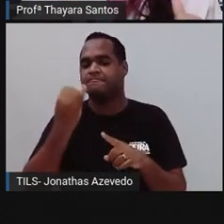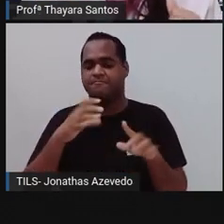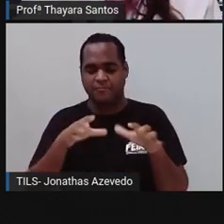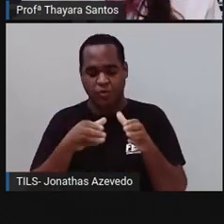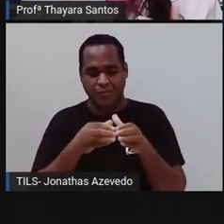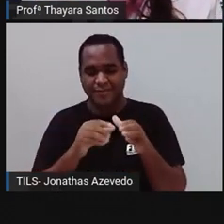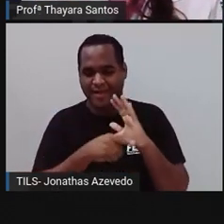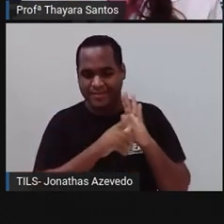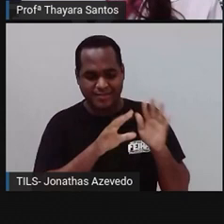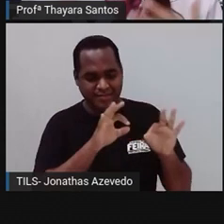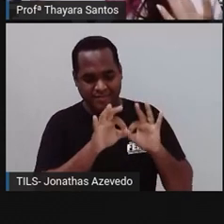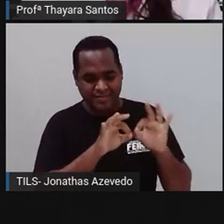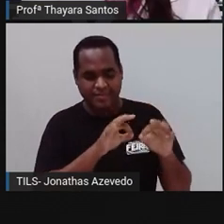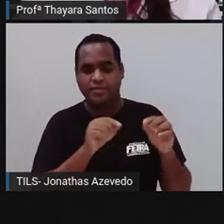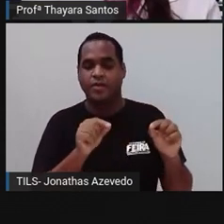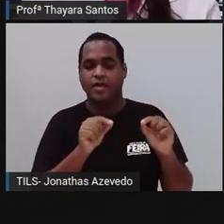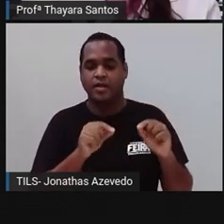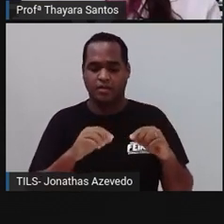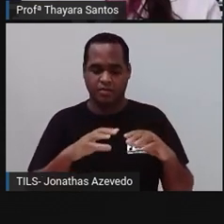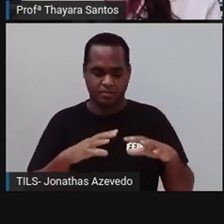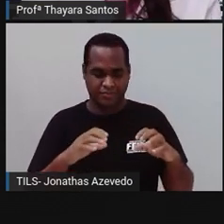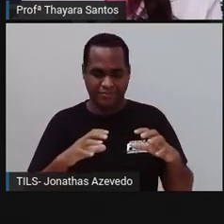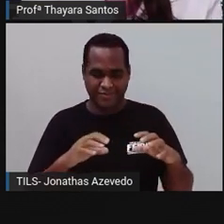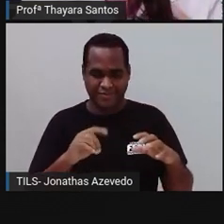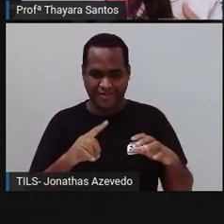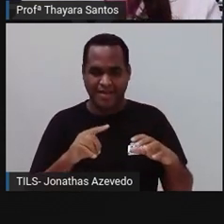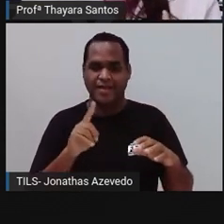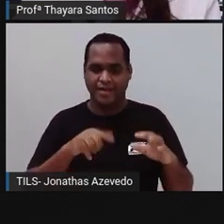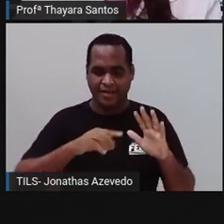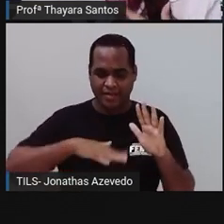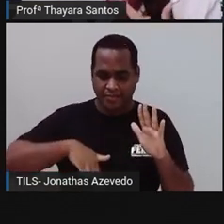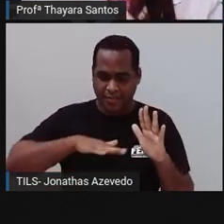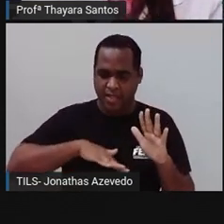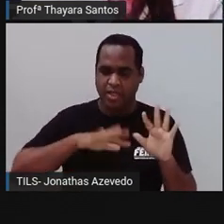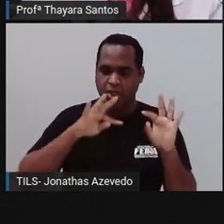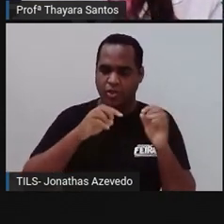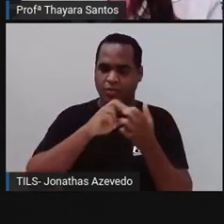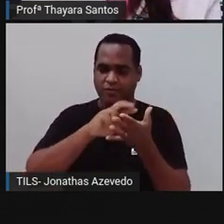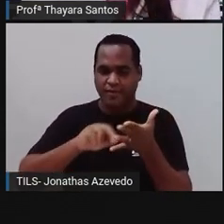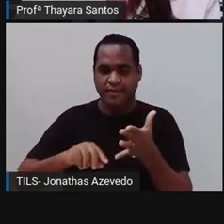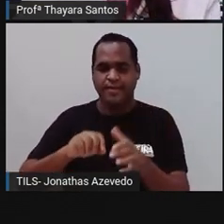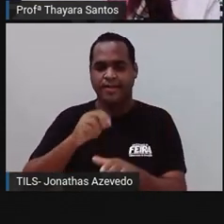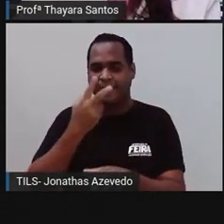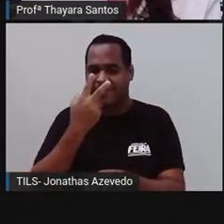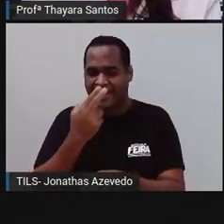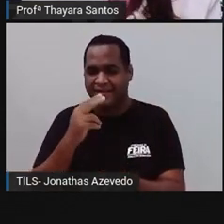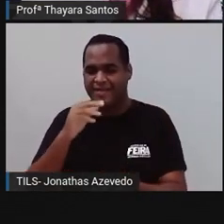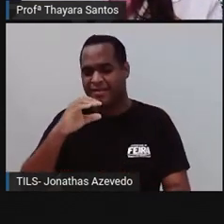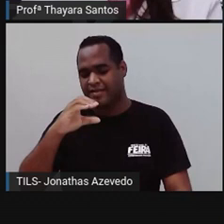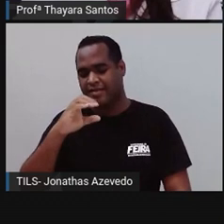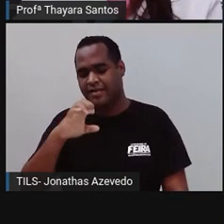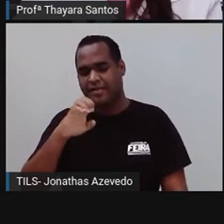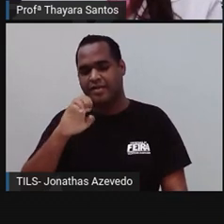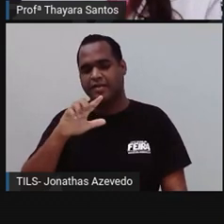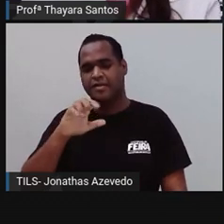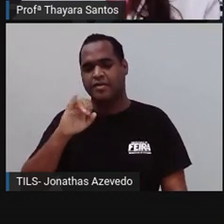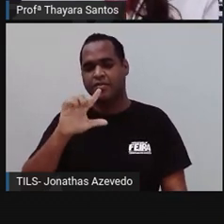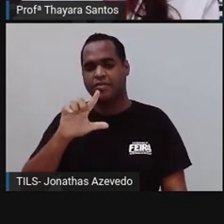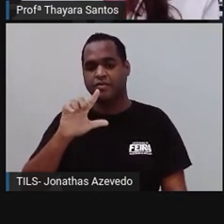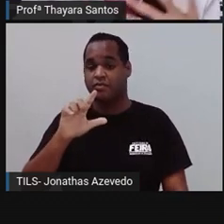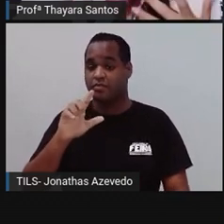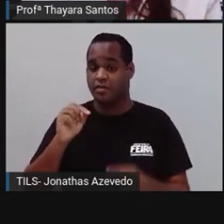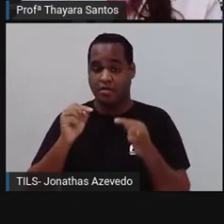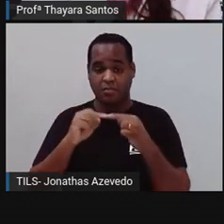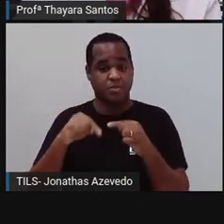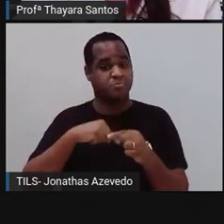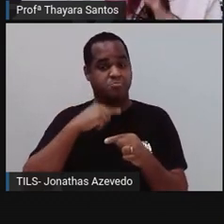que a gente viu, que são os poríferos, as esponjas marinhas, todas elas são césseis. Dizer que um animal é césseis é dizer que ele não tem a